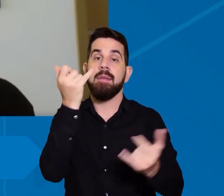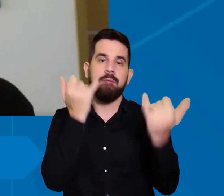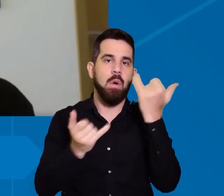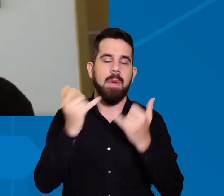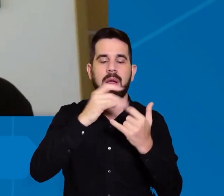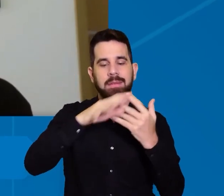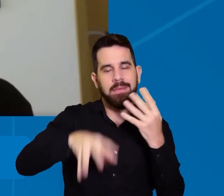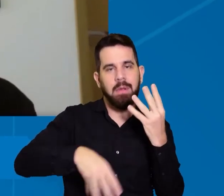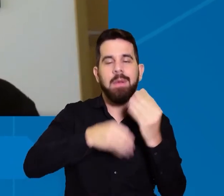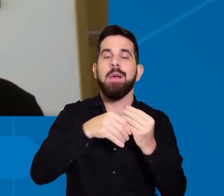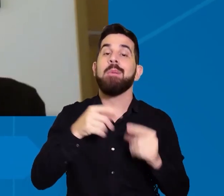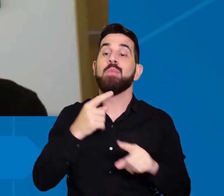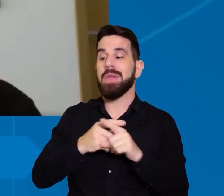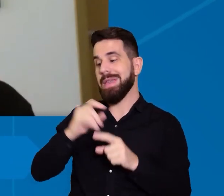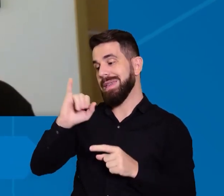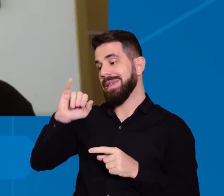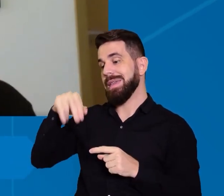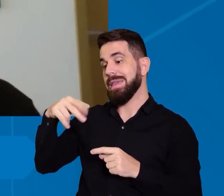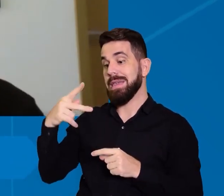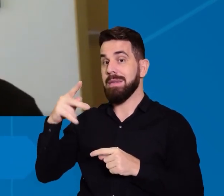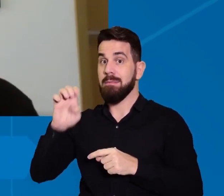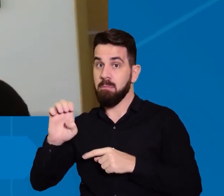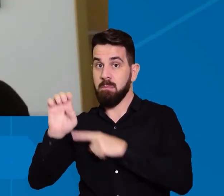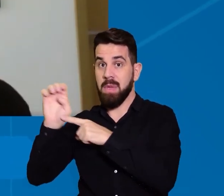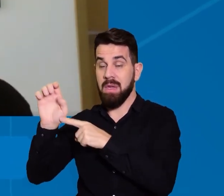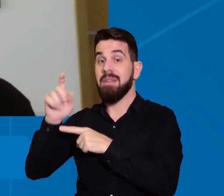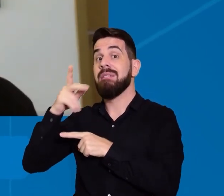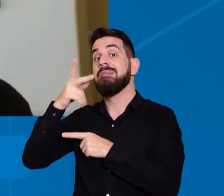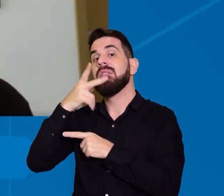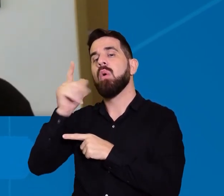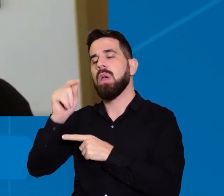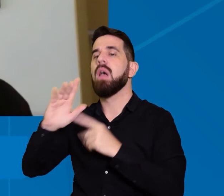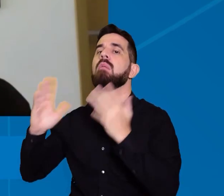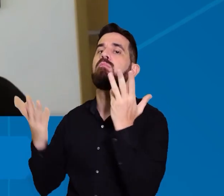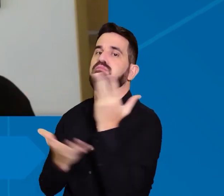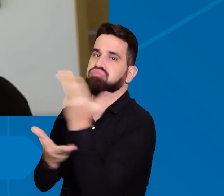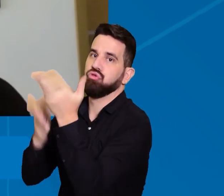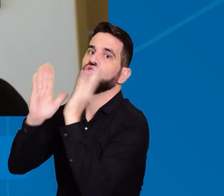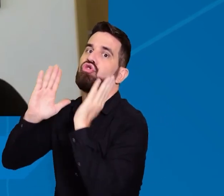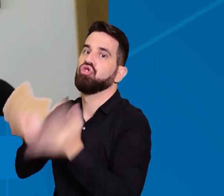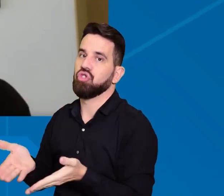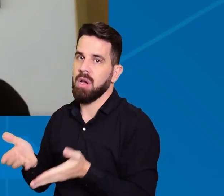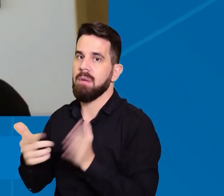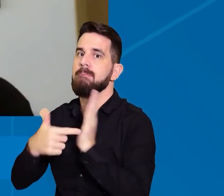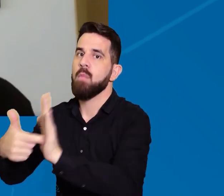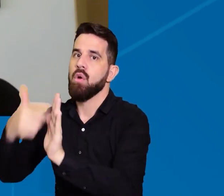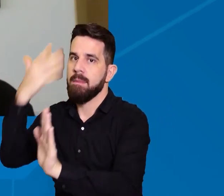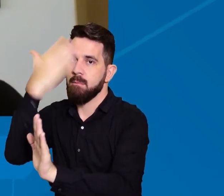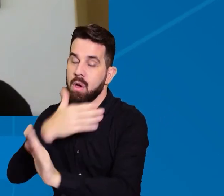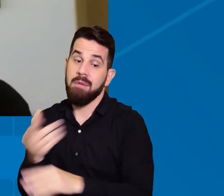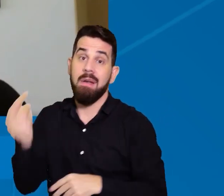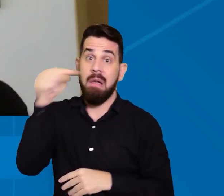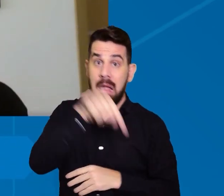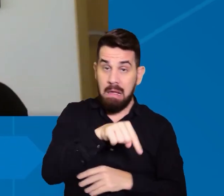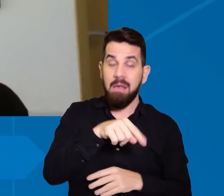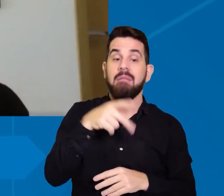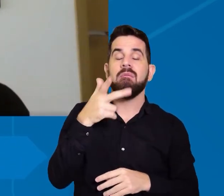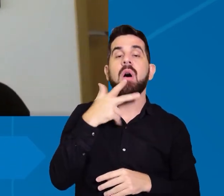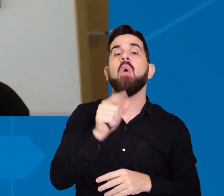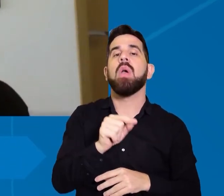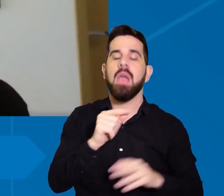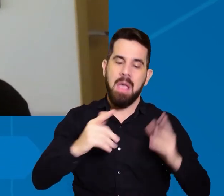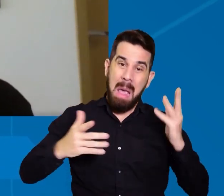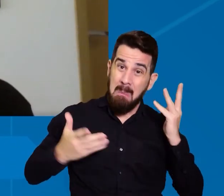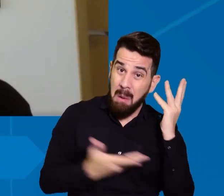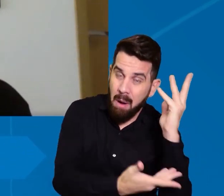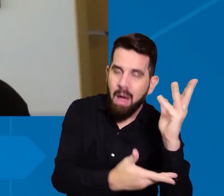porque o INPE só diz que foi desmatado mas aí o FG e o LAPIG diz foi desmatado em uma área de preservação permanente